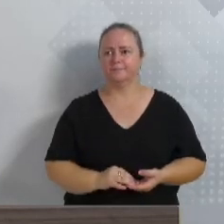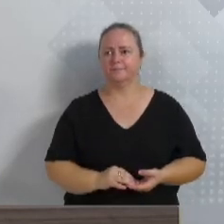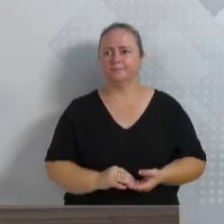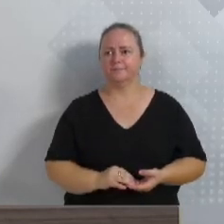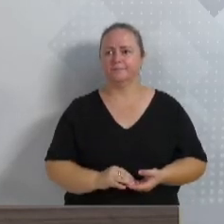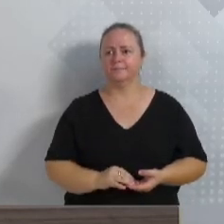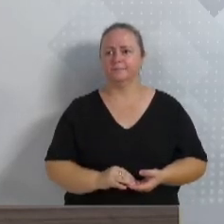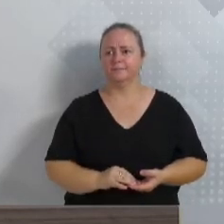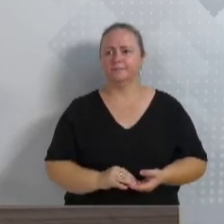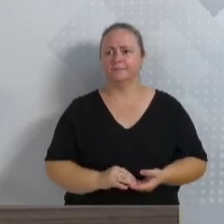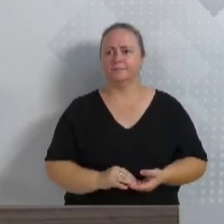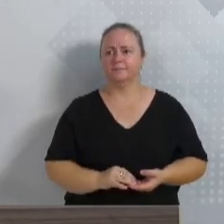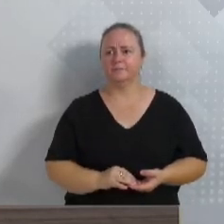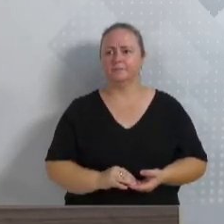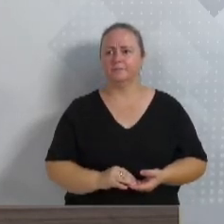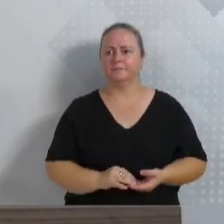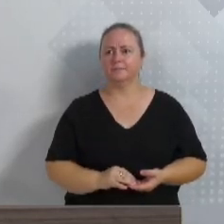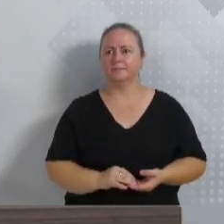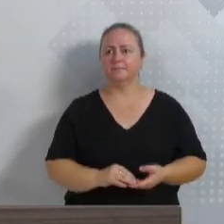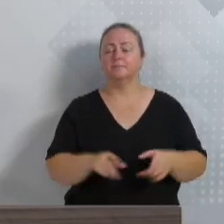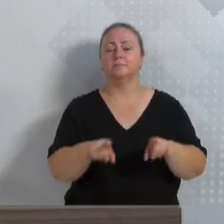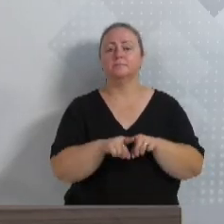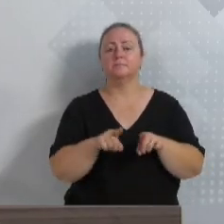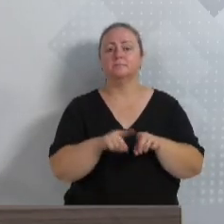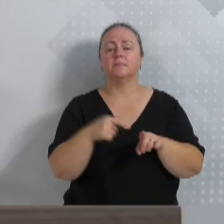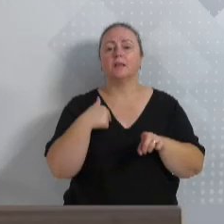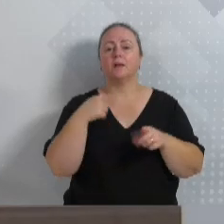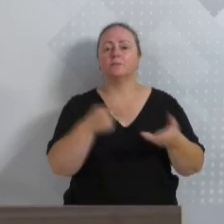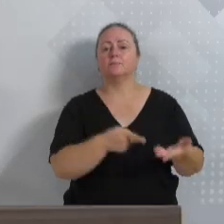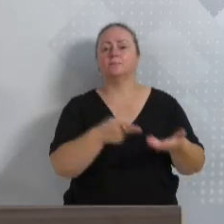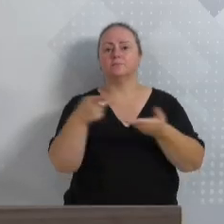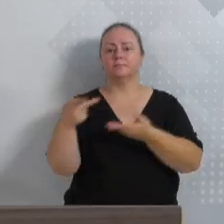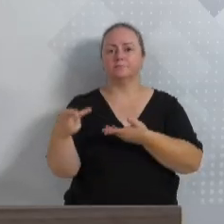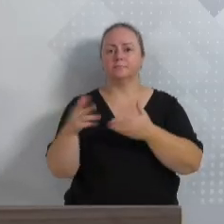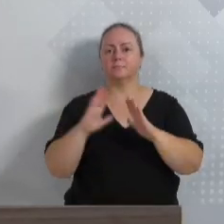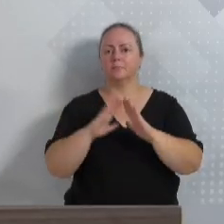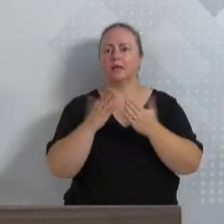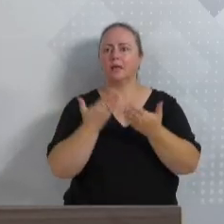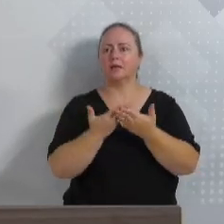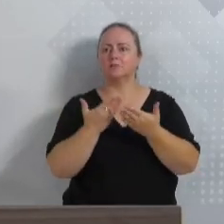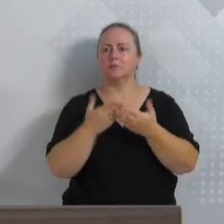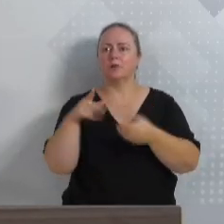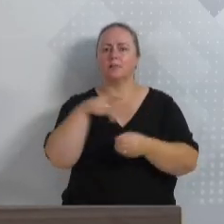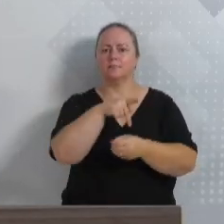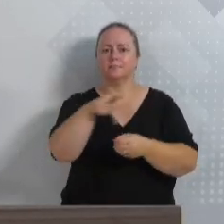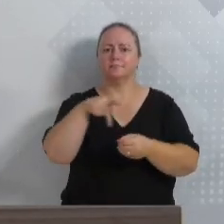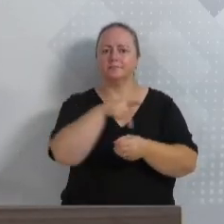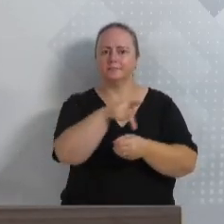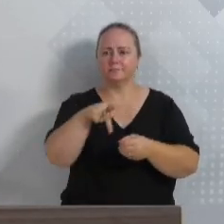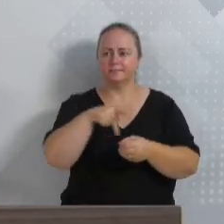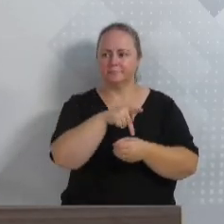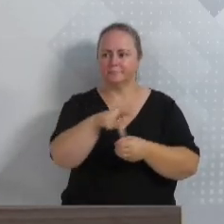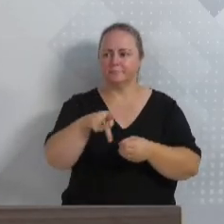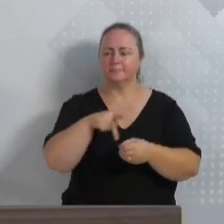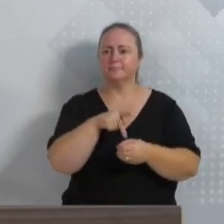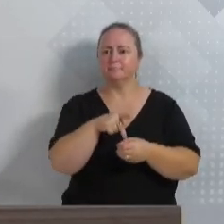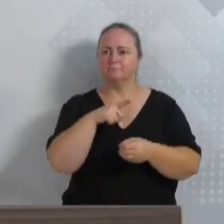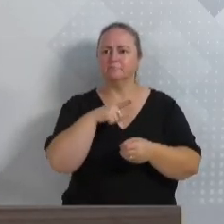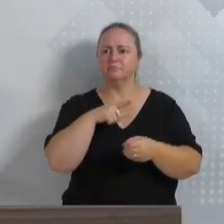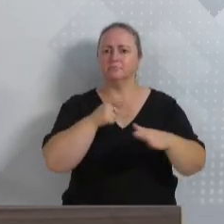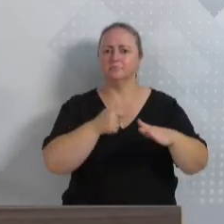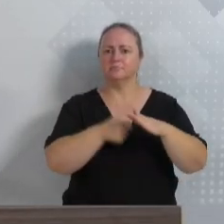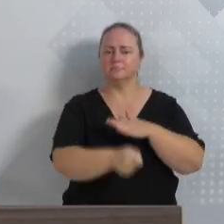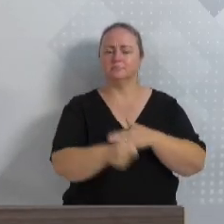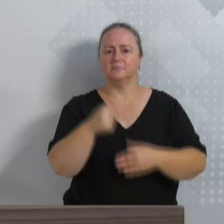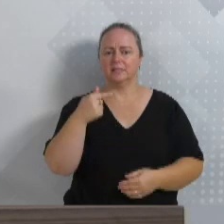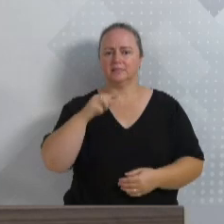Nessa tarde ainda temos, ainda visitei hoje, Ana Maritessentim, é uma escola lá no Passo Manso, tem um investimento lá de 7